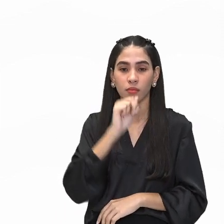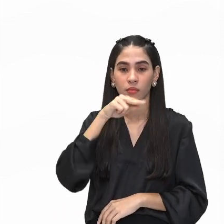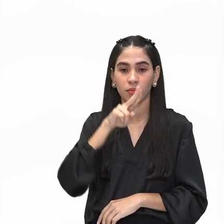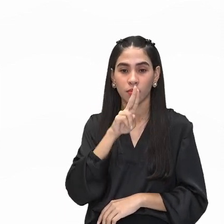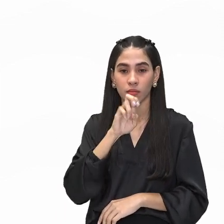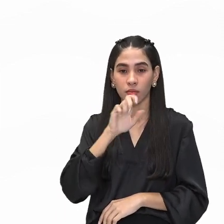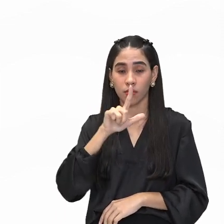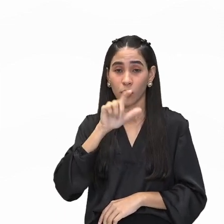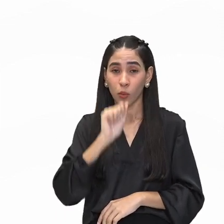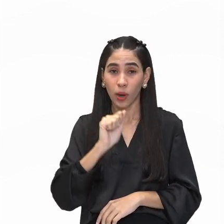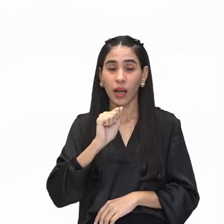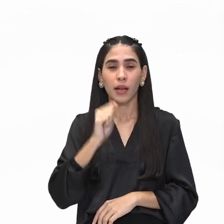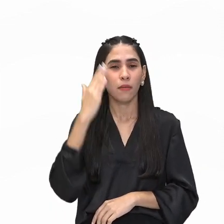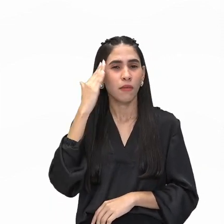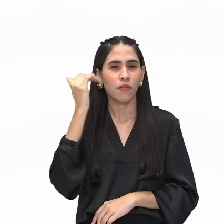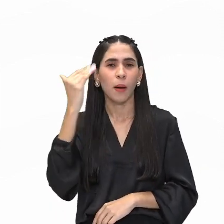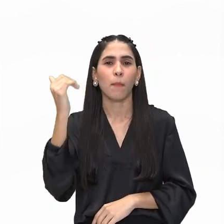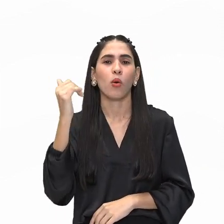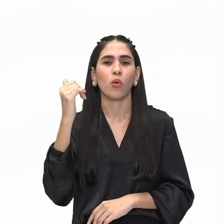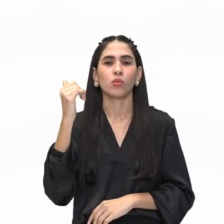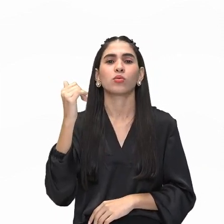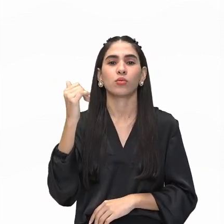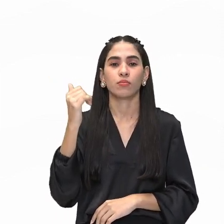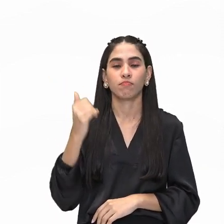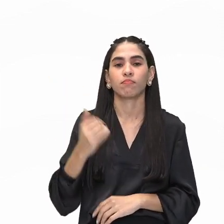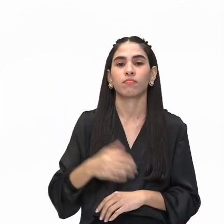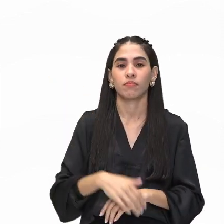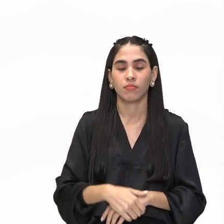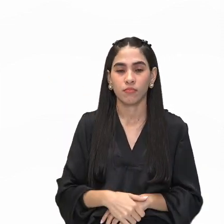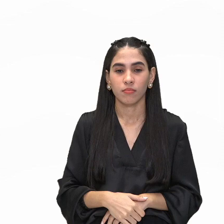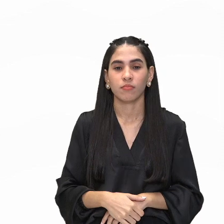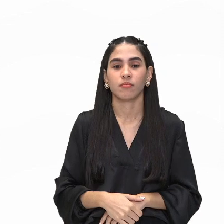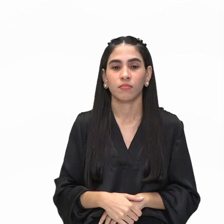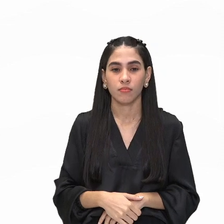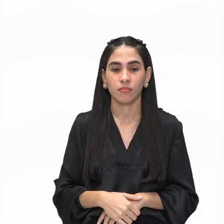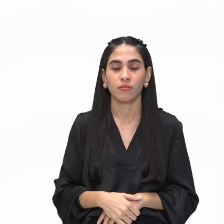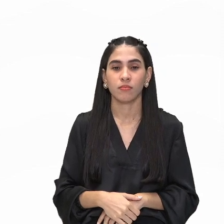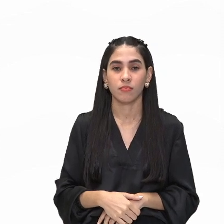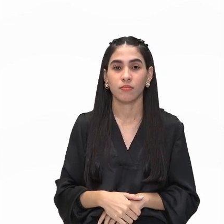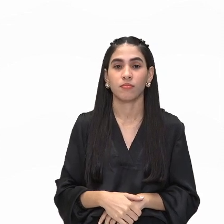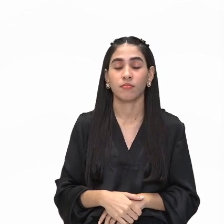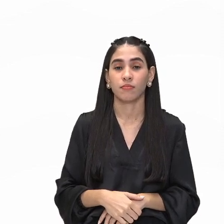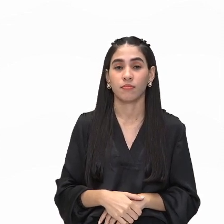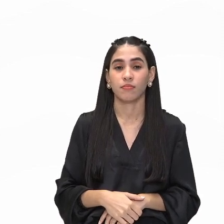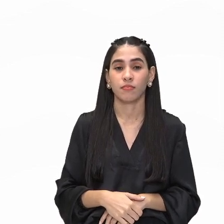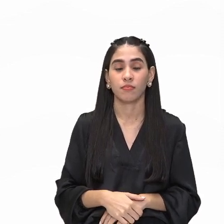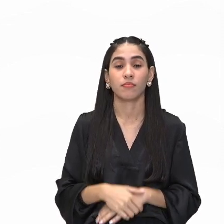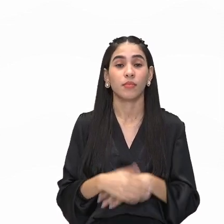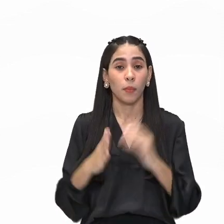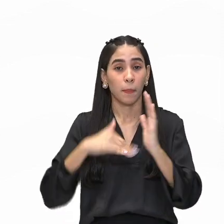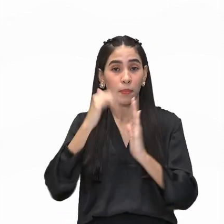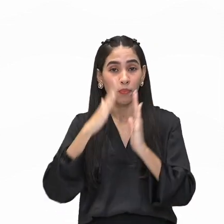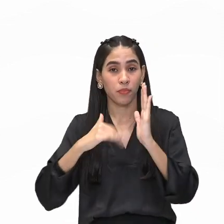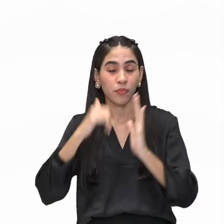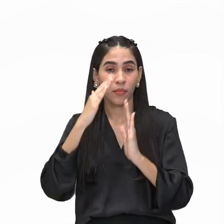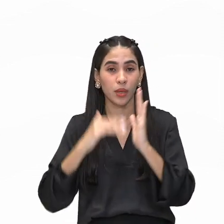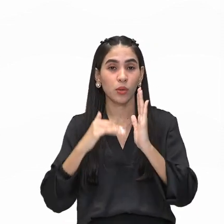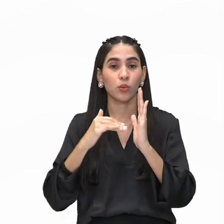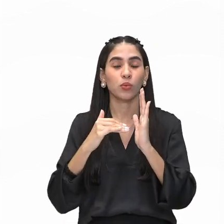dos maiores artistas vivos do nosso tempo. Um verdadeiro mestre. Suas pinturas a